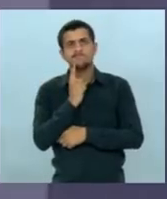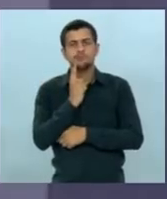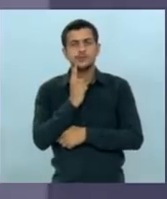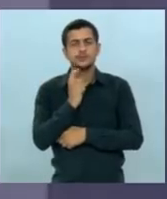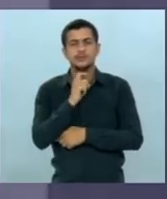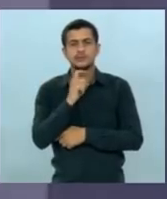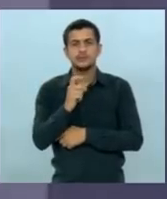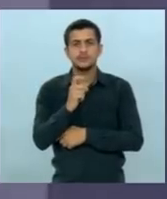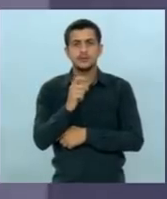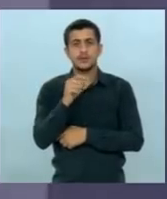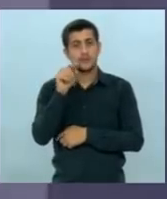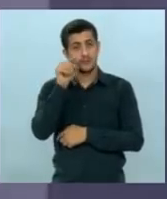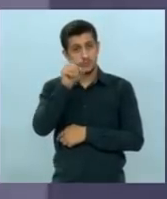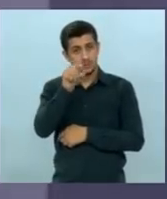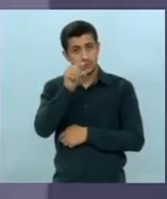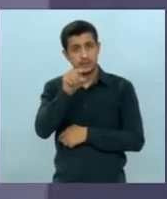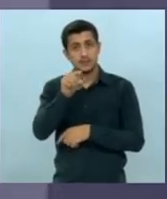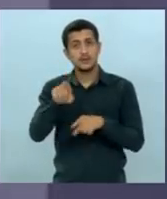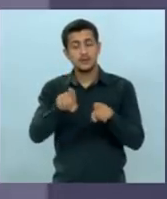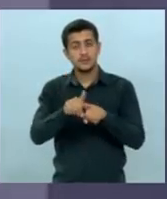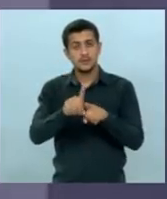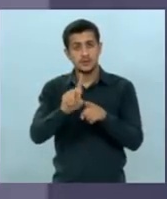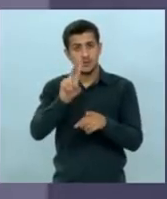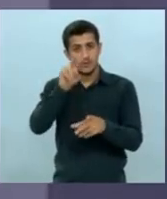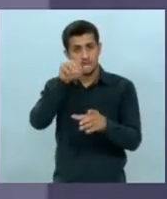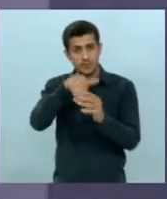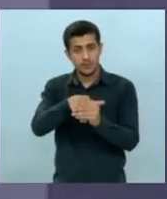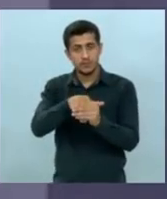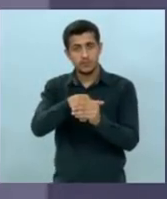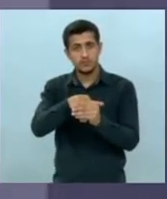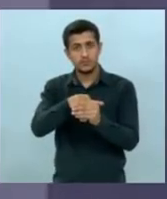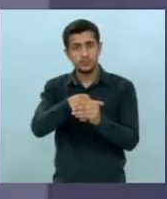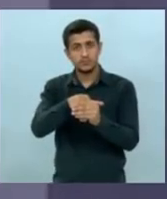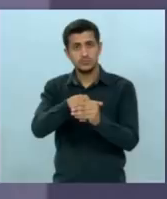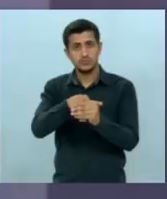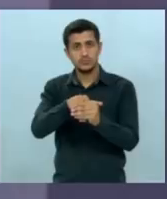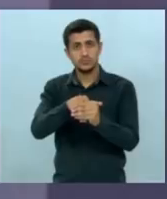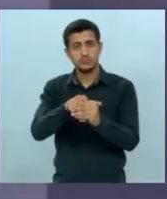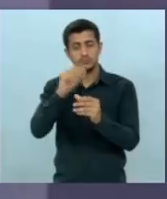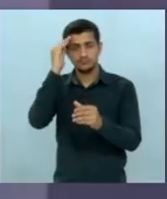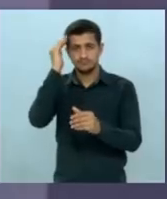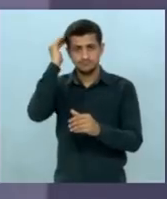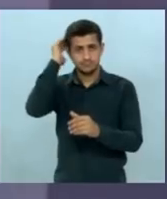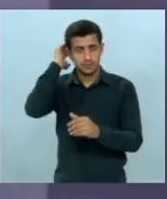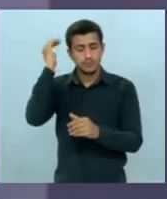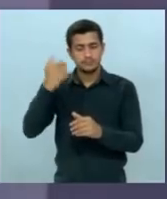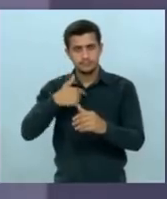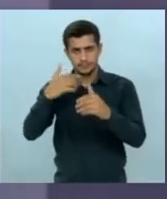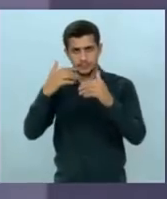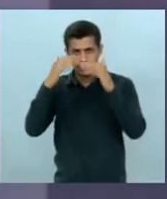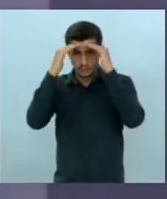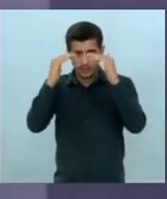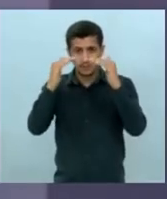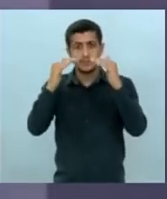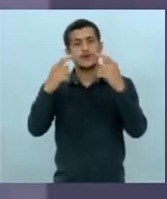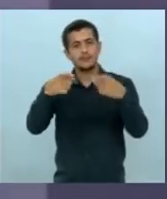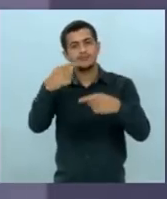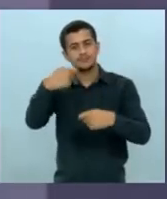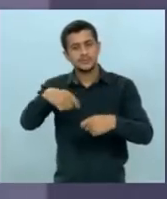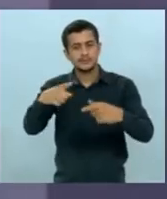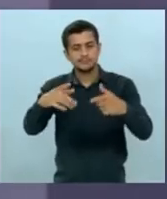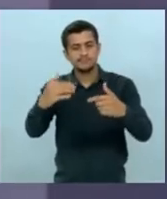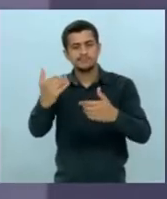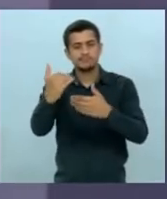com você que votou para o Azambuja com todo respeito eu preciso do voto de